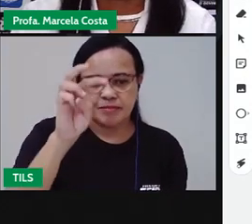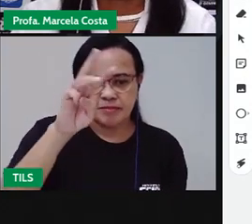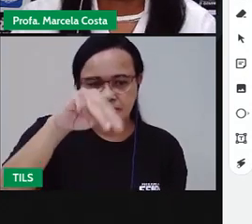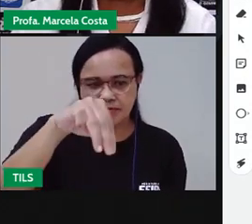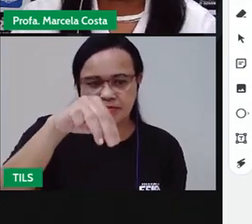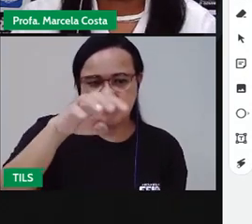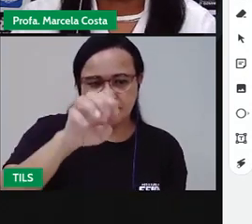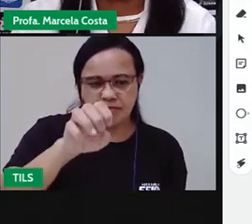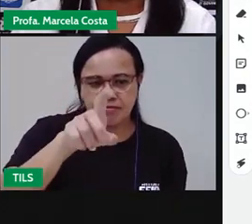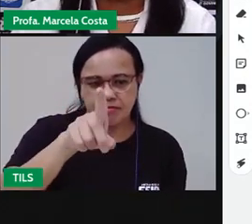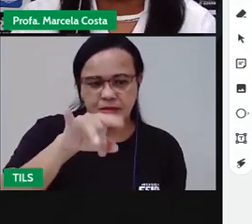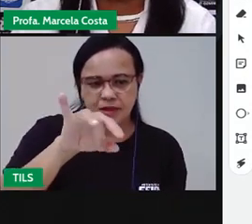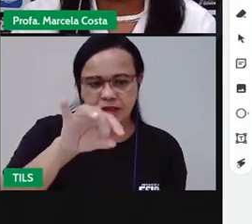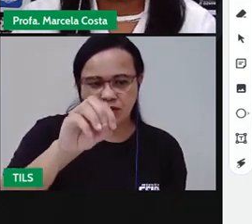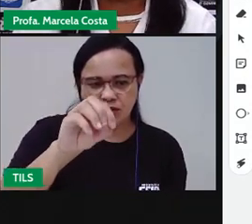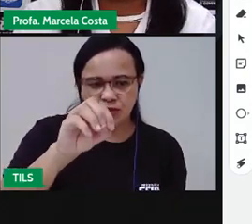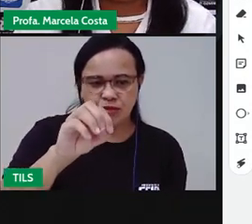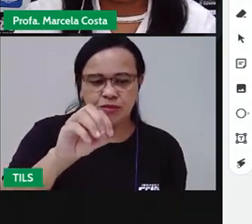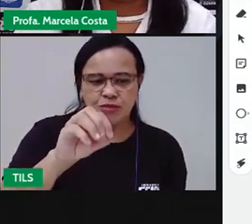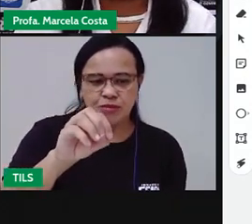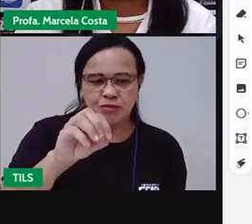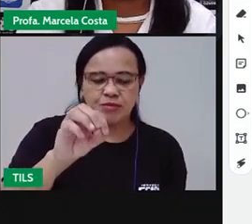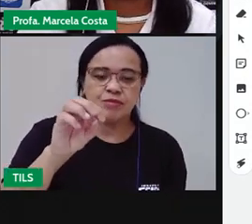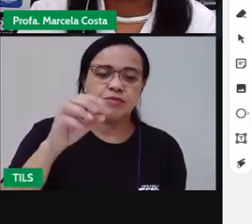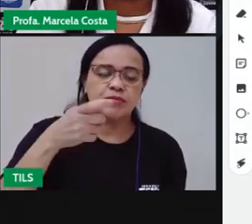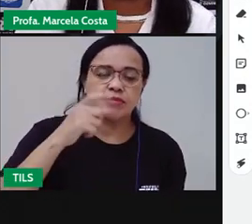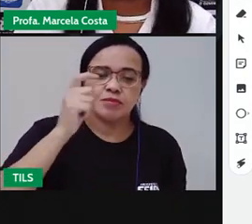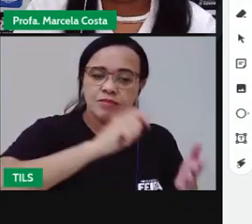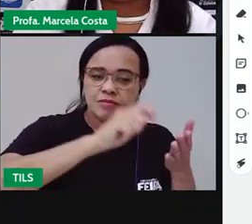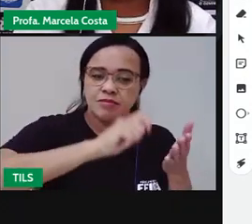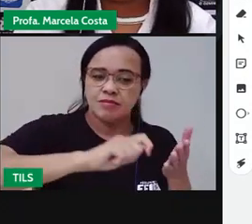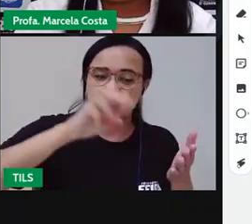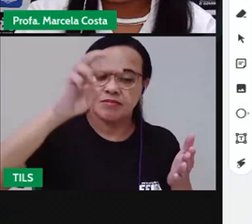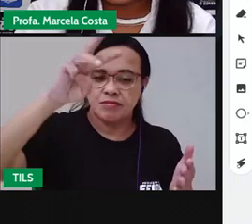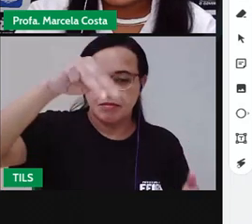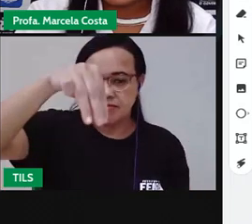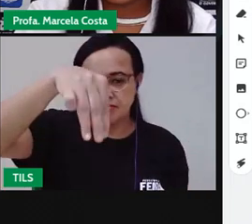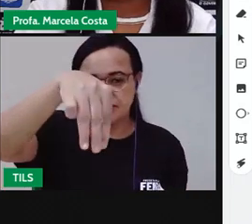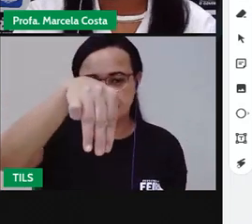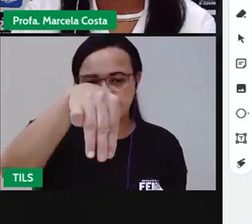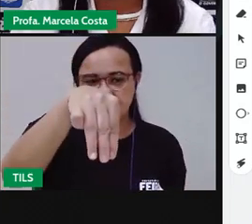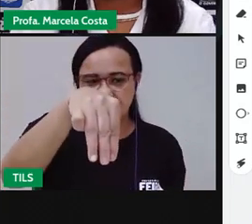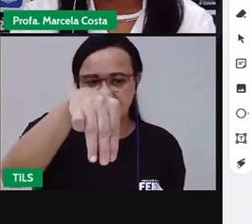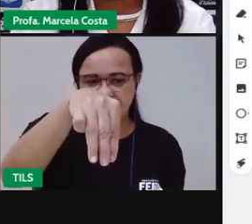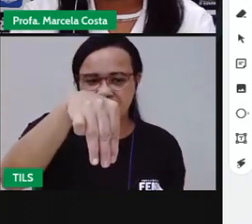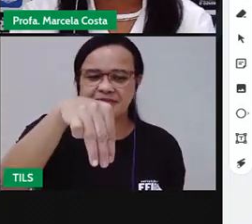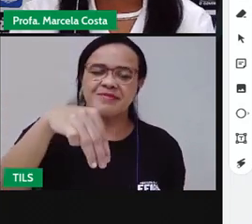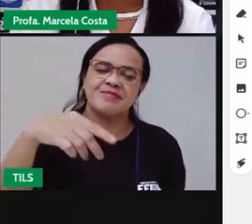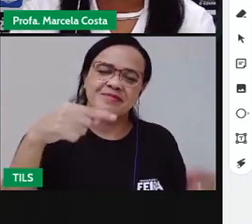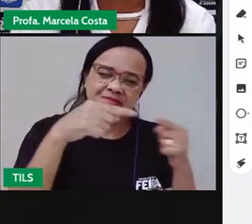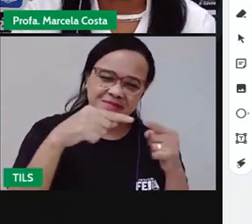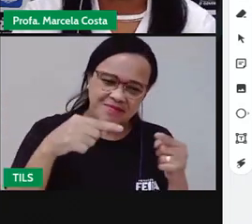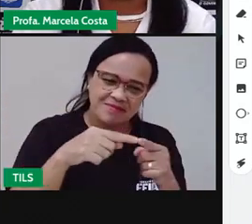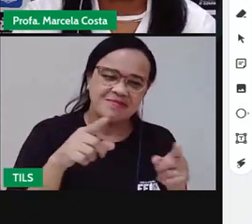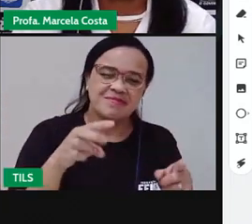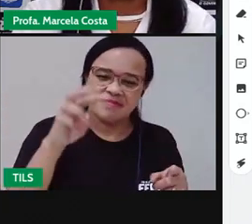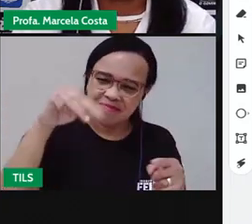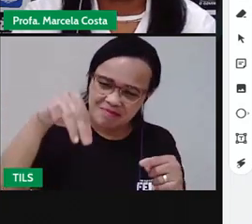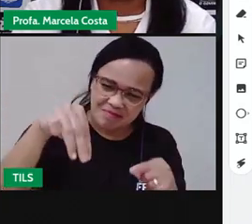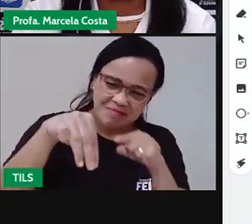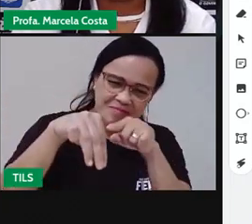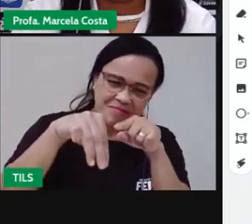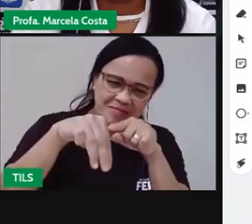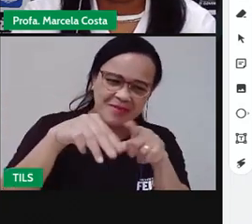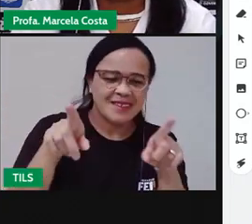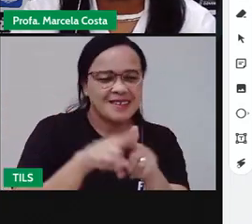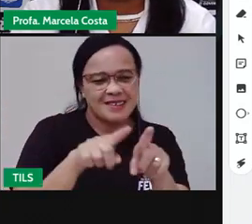Vamos escrever. Letra M. M de Marcela. Meu nome. Deixa eu escrever